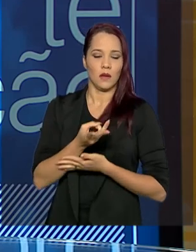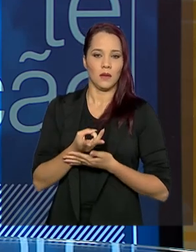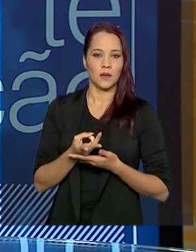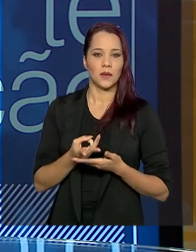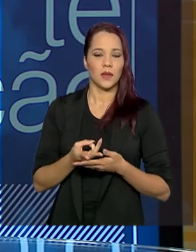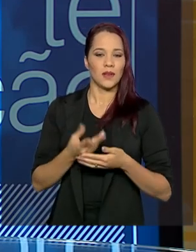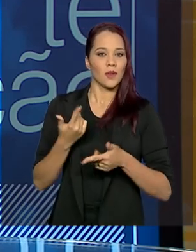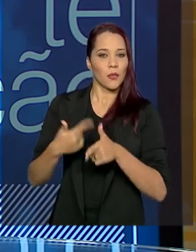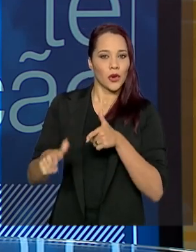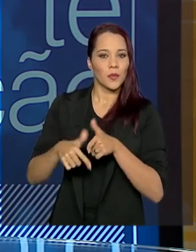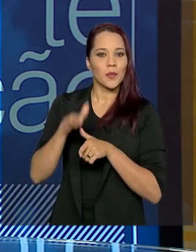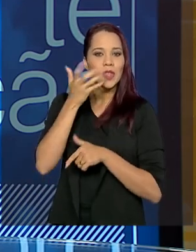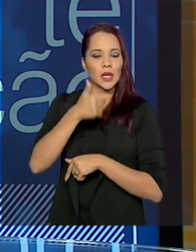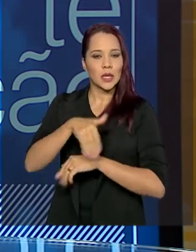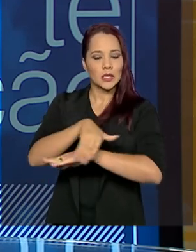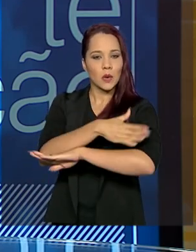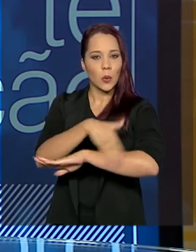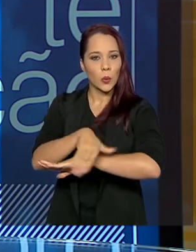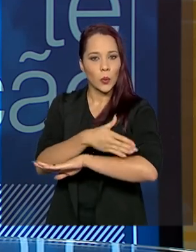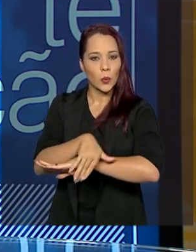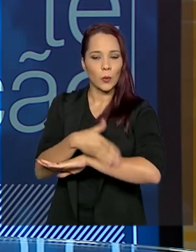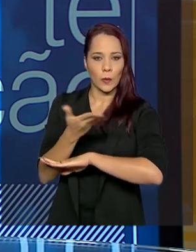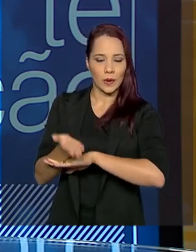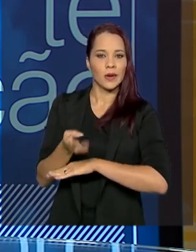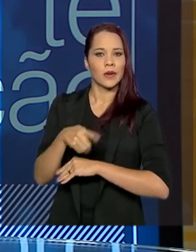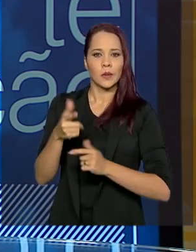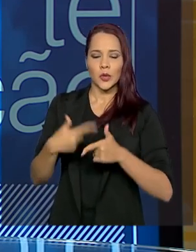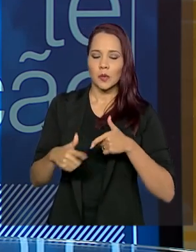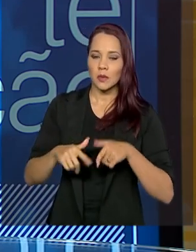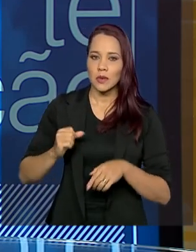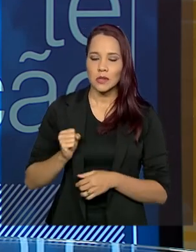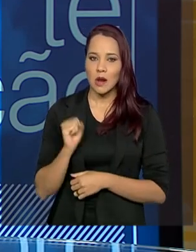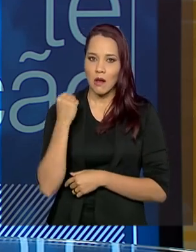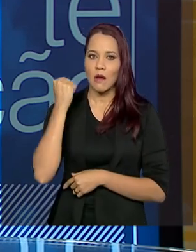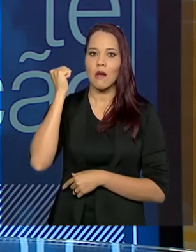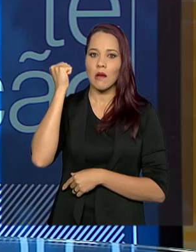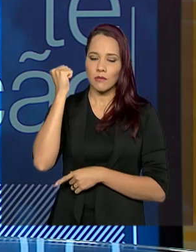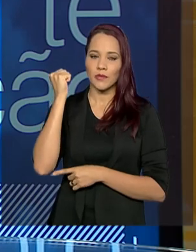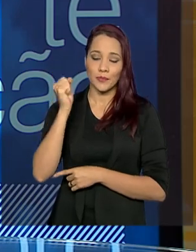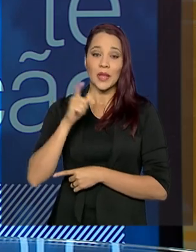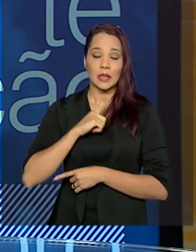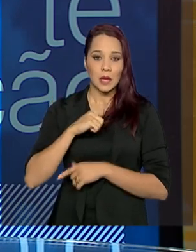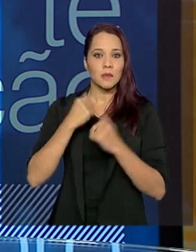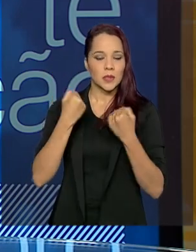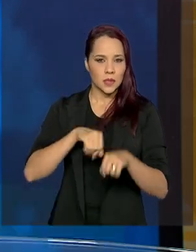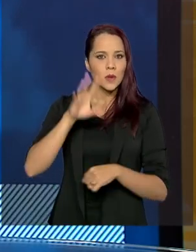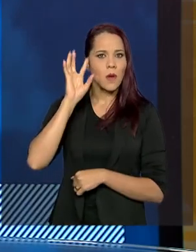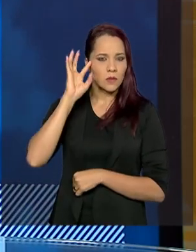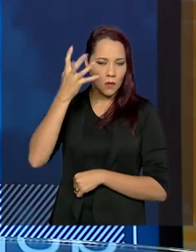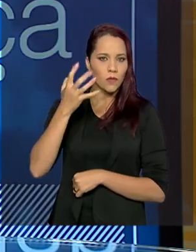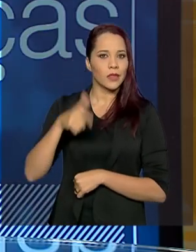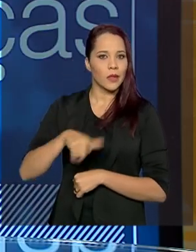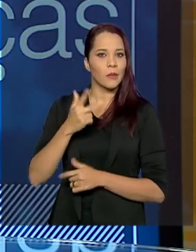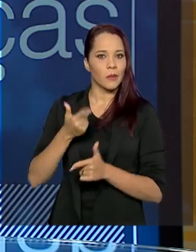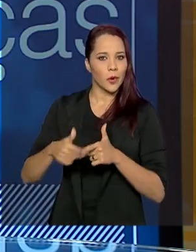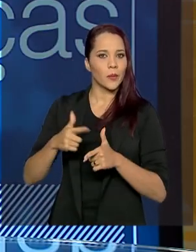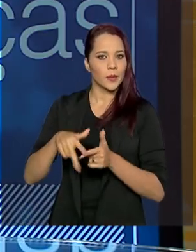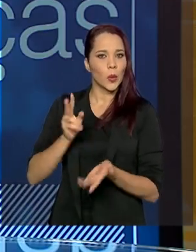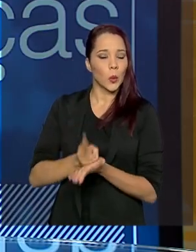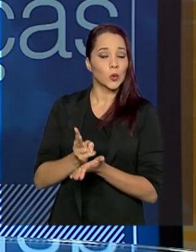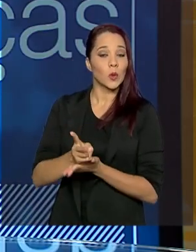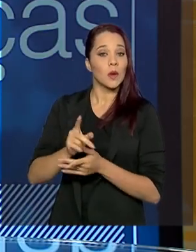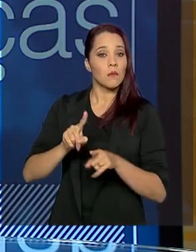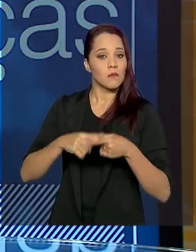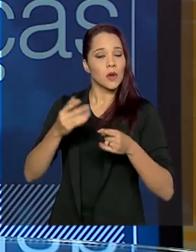O problema da criança de rua, era um problema gravíssimo. Lógico que temos que resolver ainda, ainda temos esse problema, mas